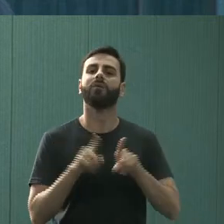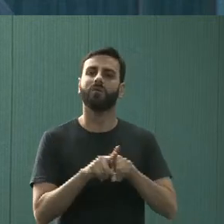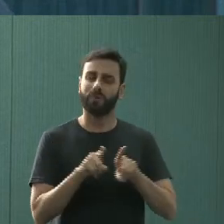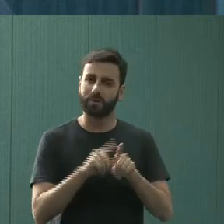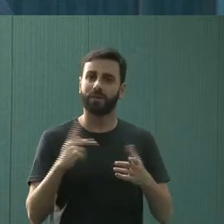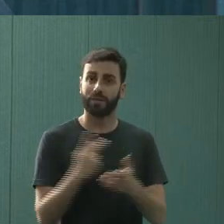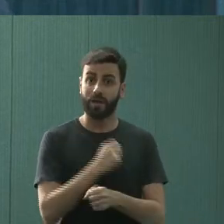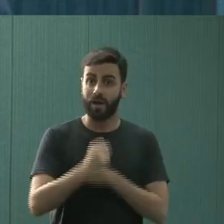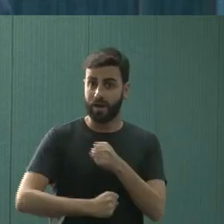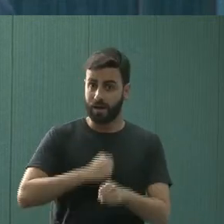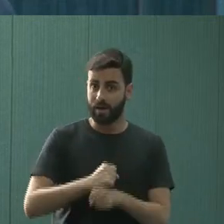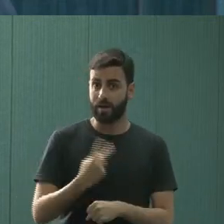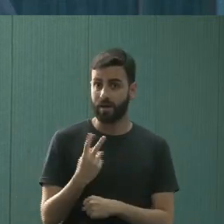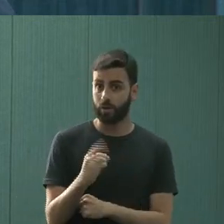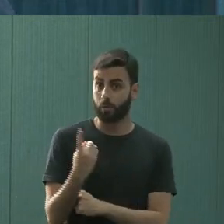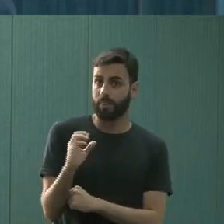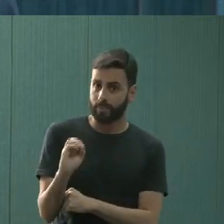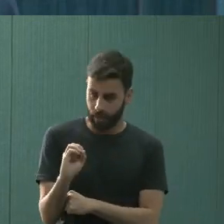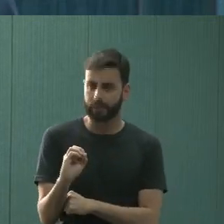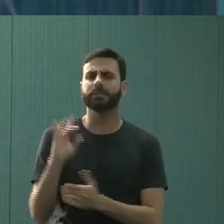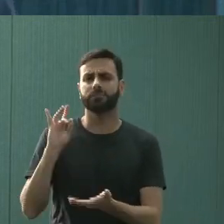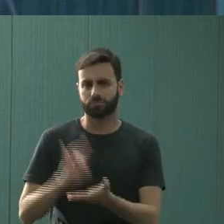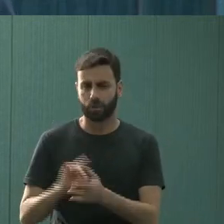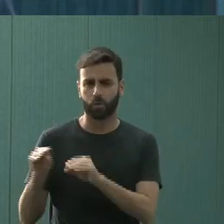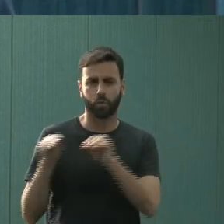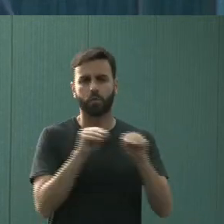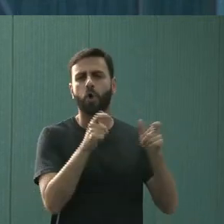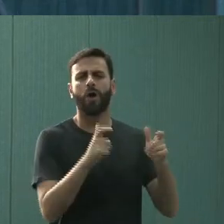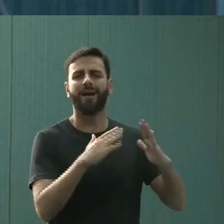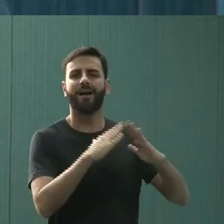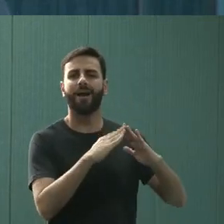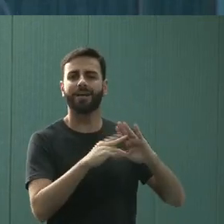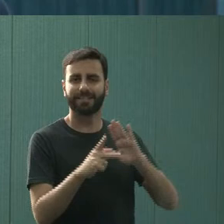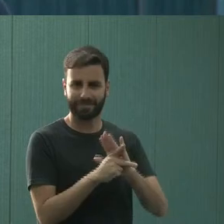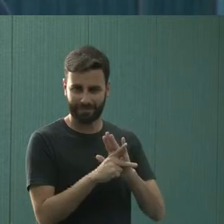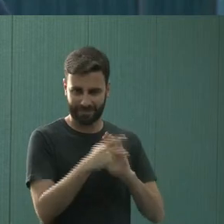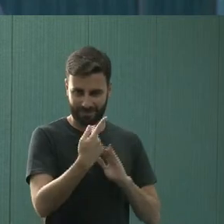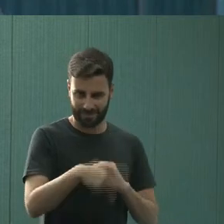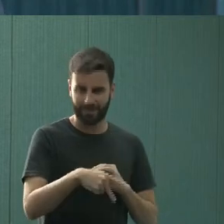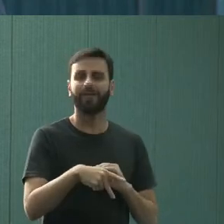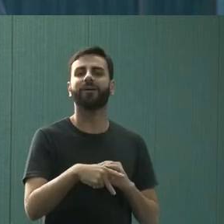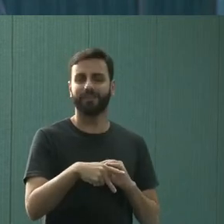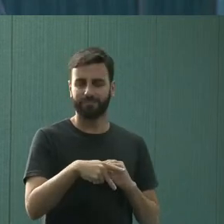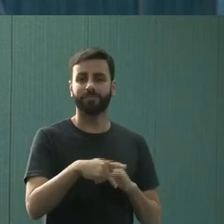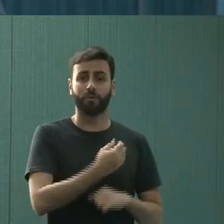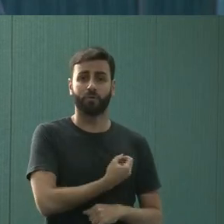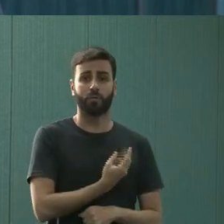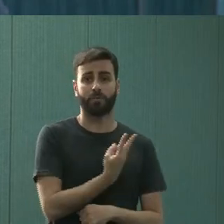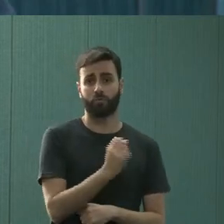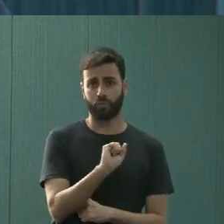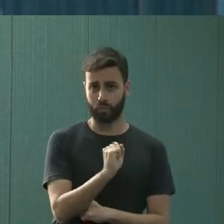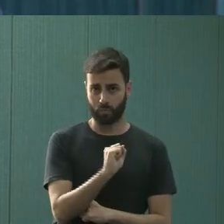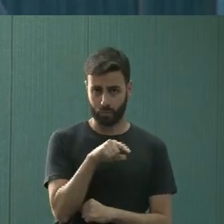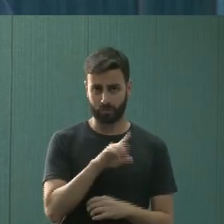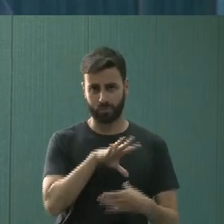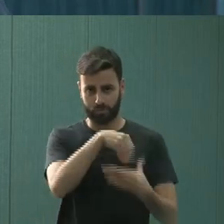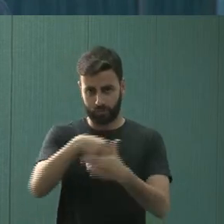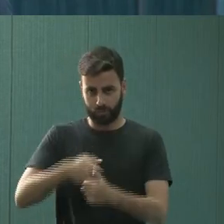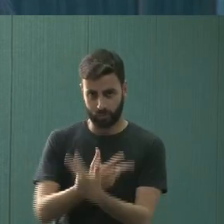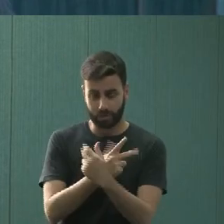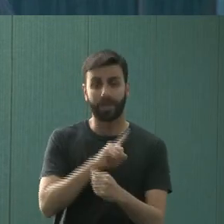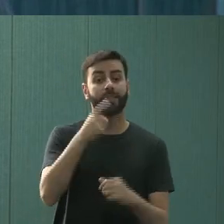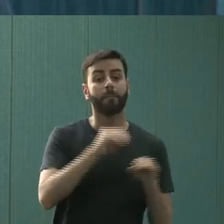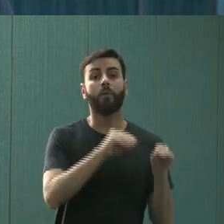foi também em 2010, que a gente se mudou para a Vila Janete, e a gente ficou na Casa 28, e em